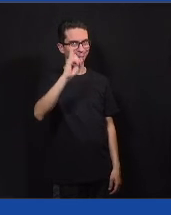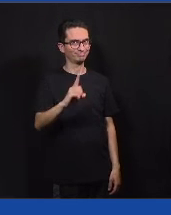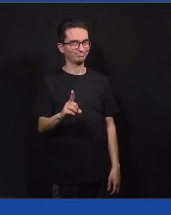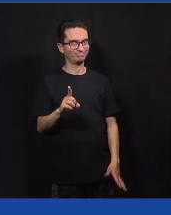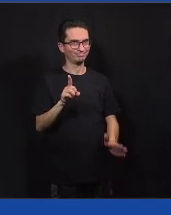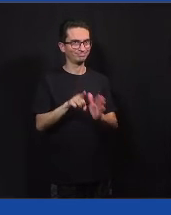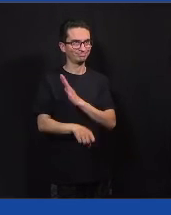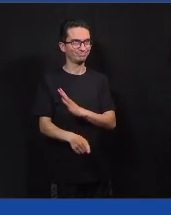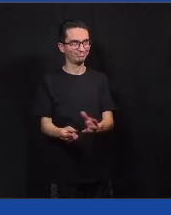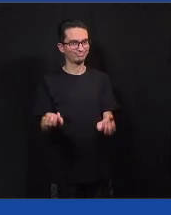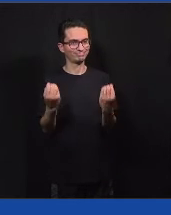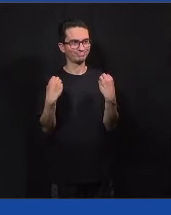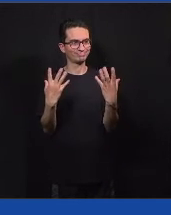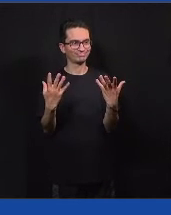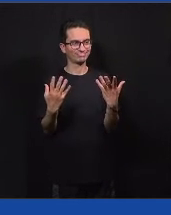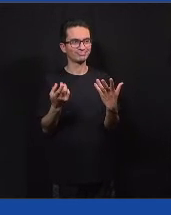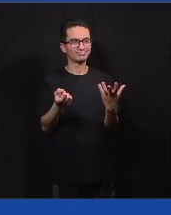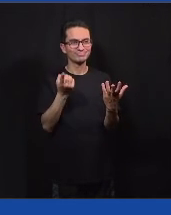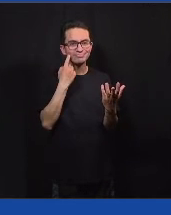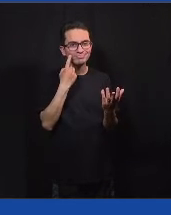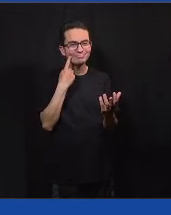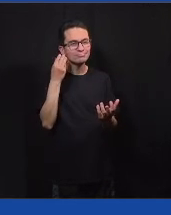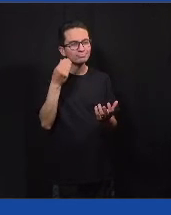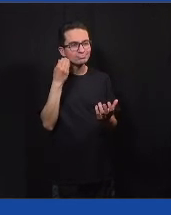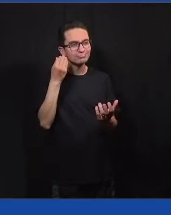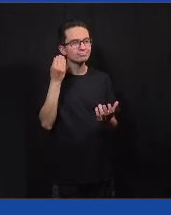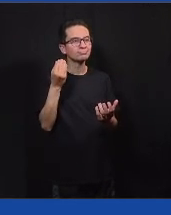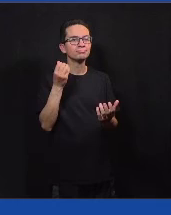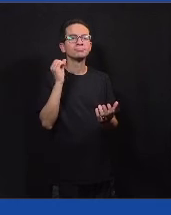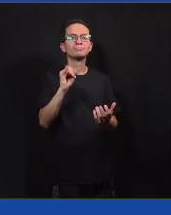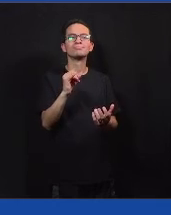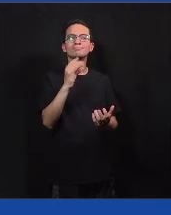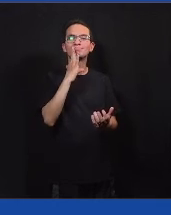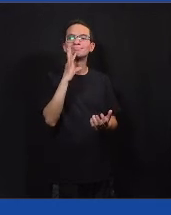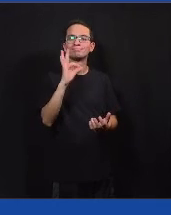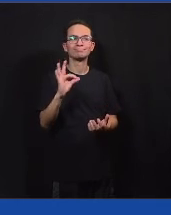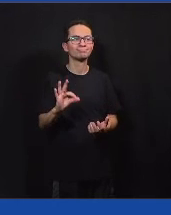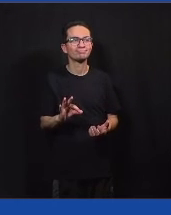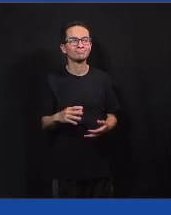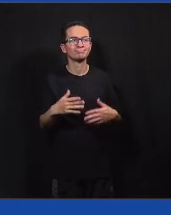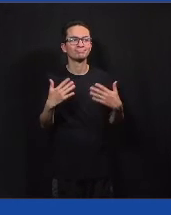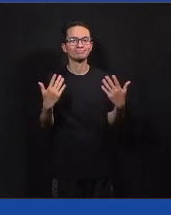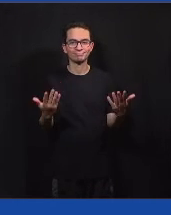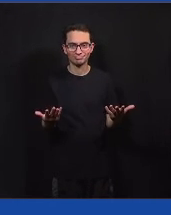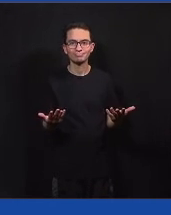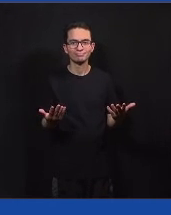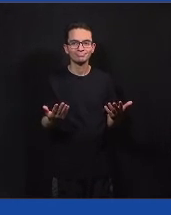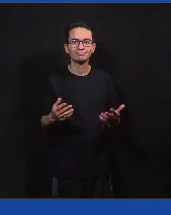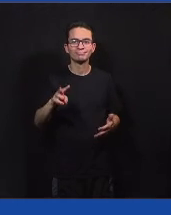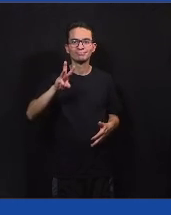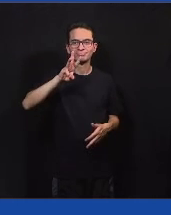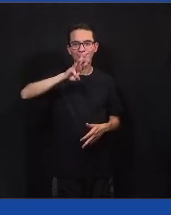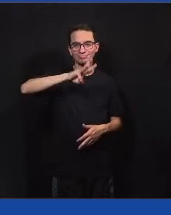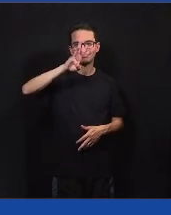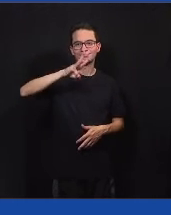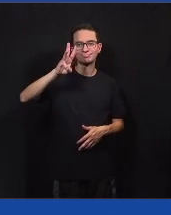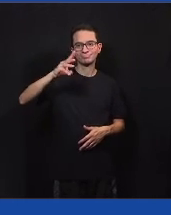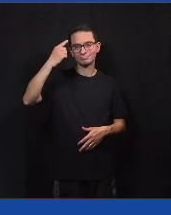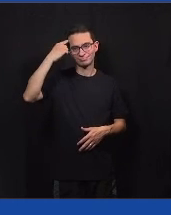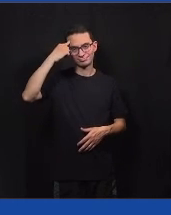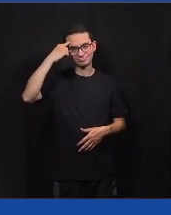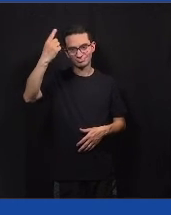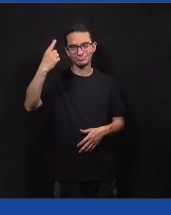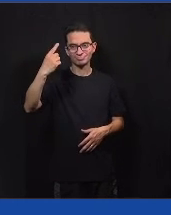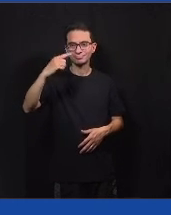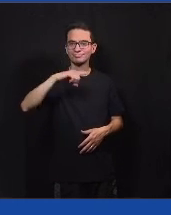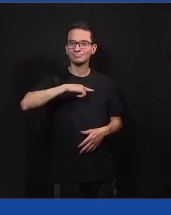mas para mostrar essa experiência para vocês e para quem ainda não conhece, esse é um site que você pode criar os seus